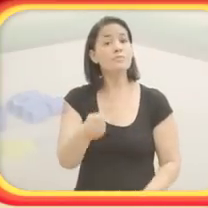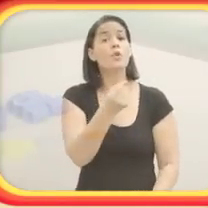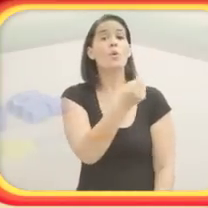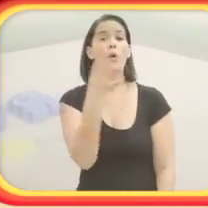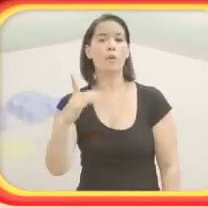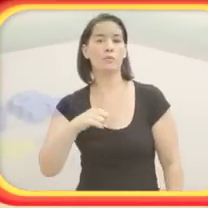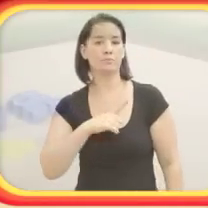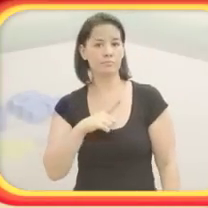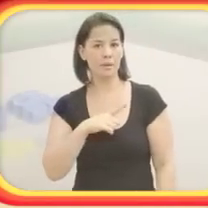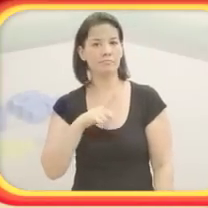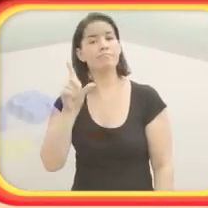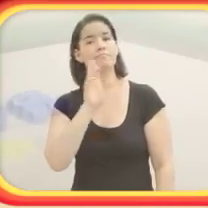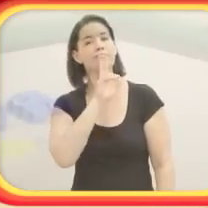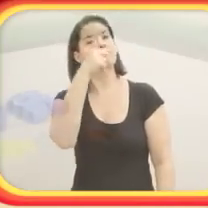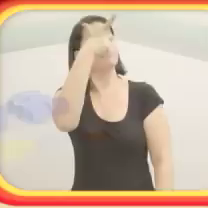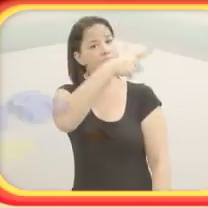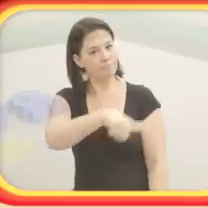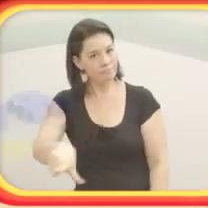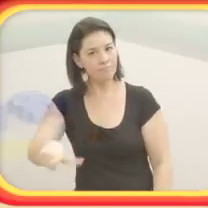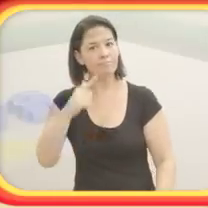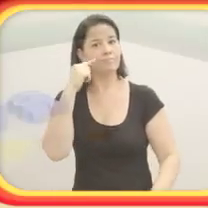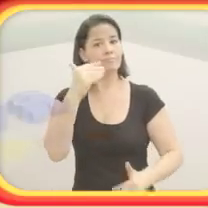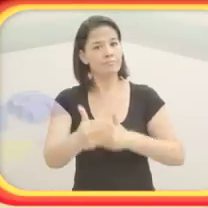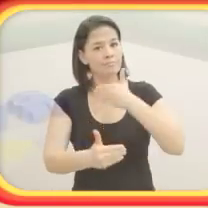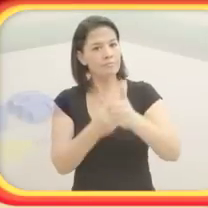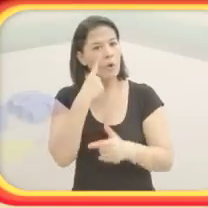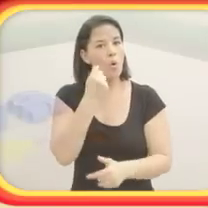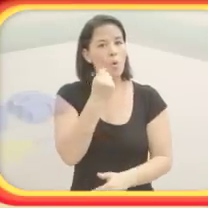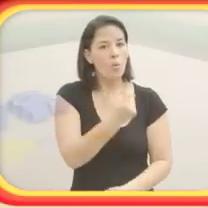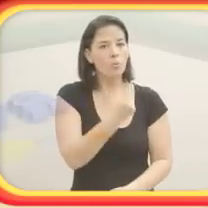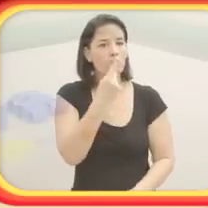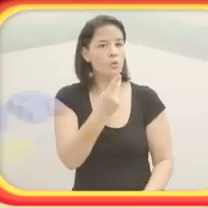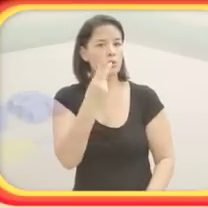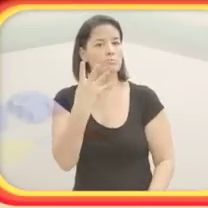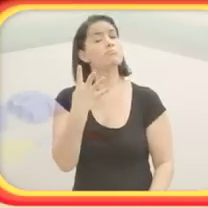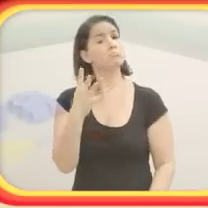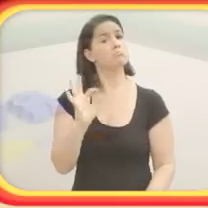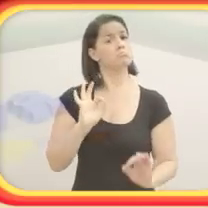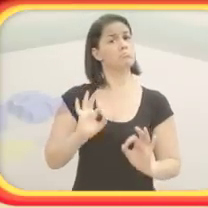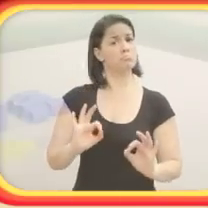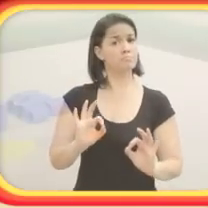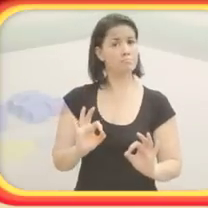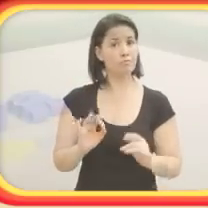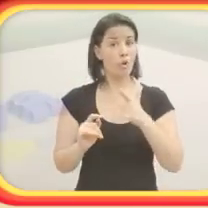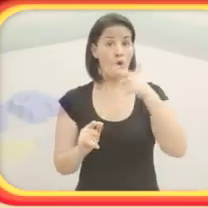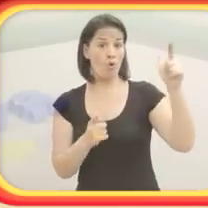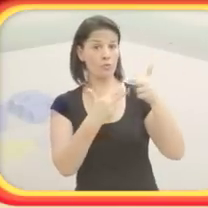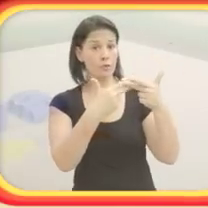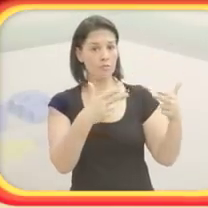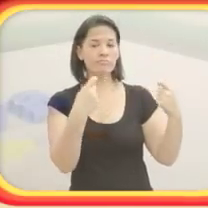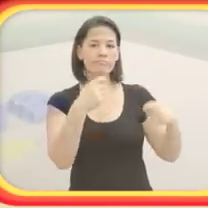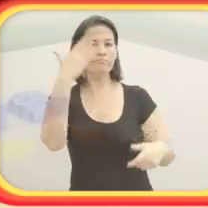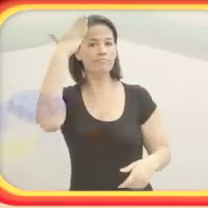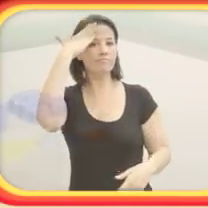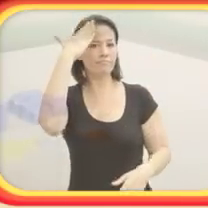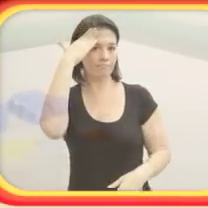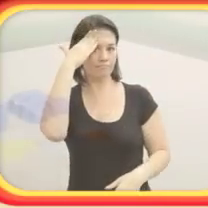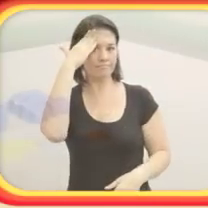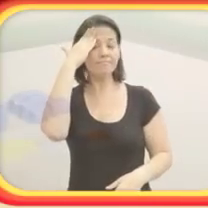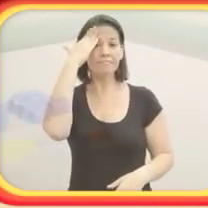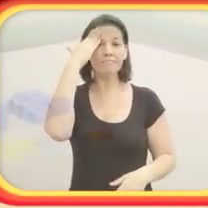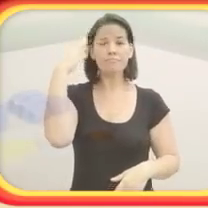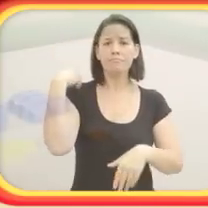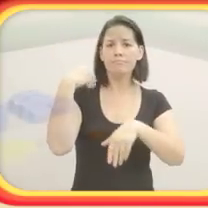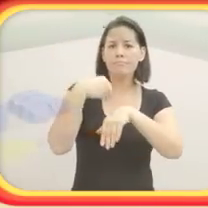Beleza. Ah, uma outra coisa que é necessário saber. Então, digamos que a criança faça um, dois,